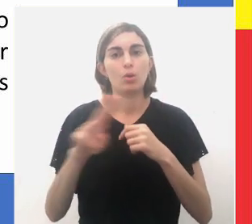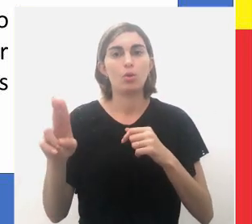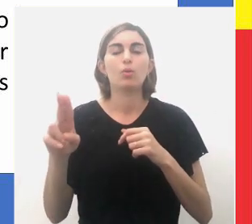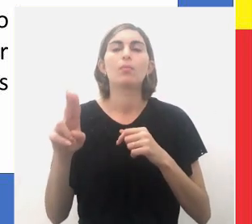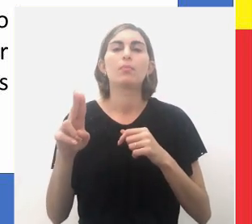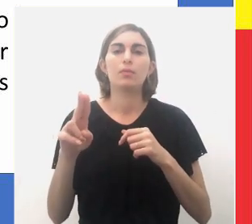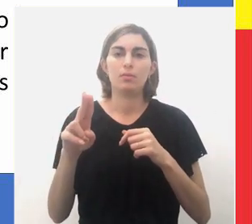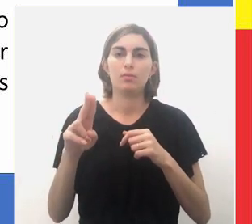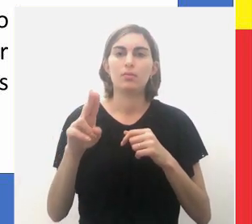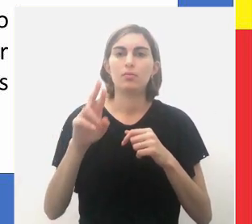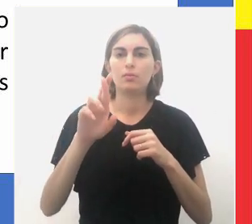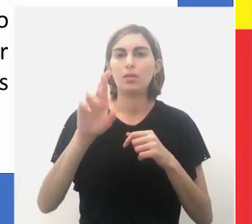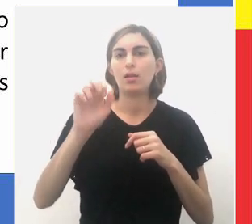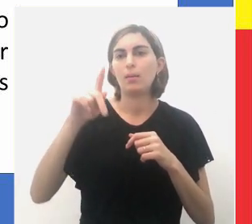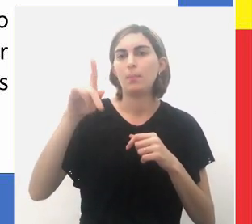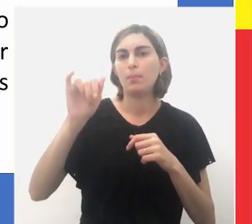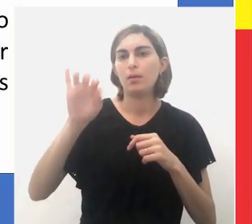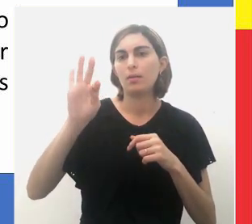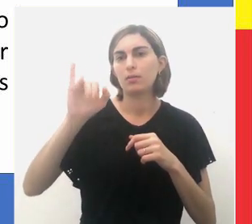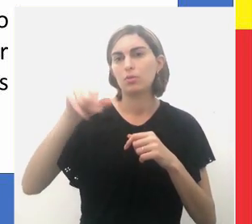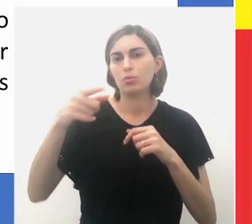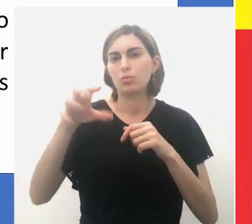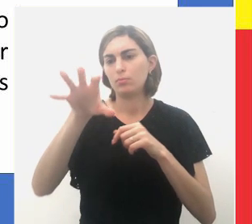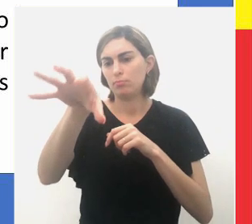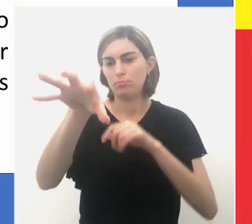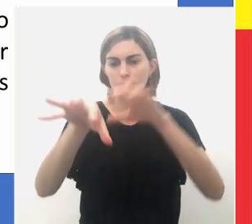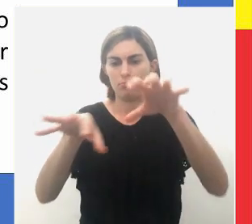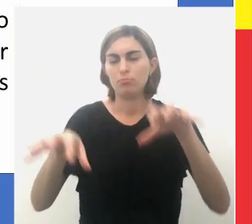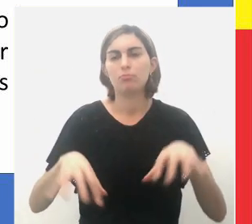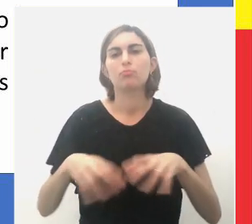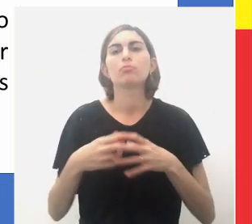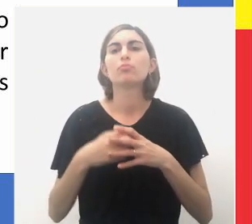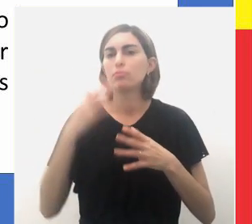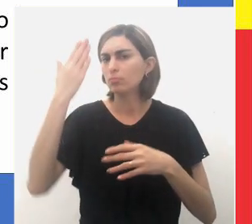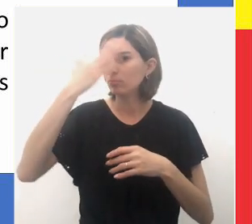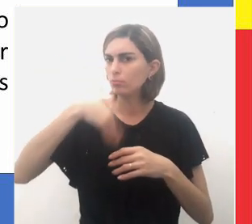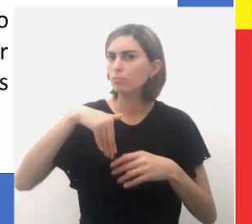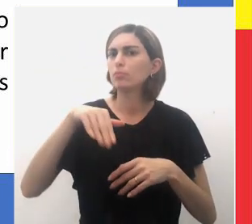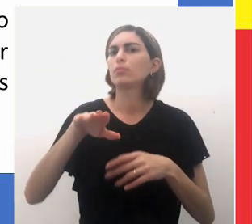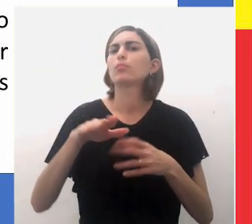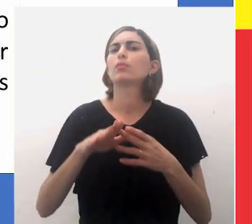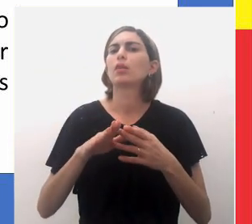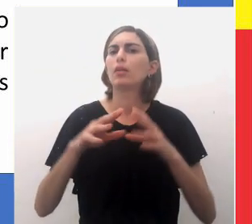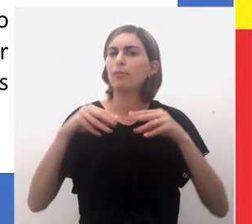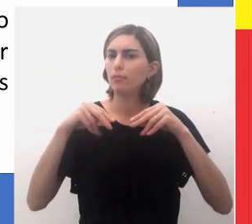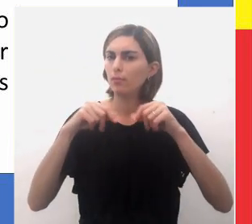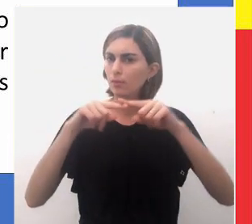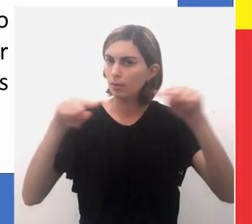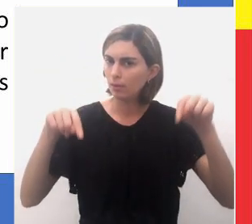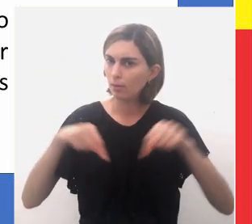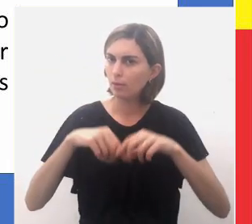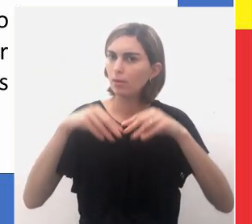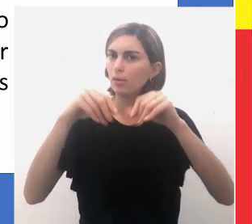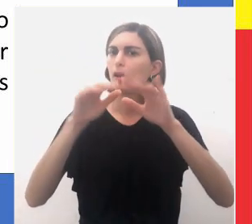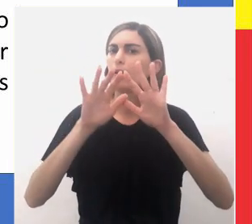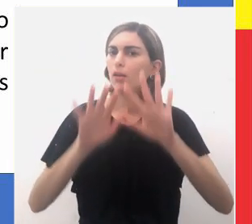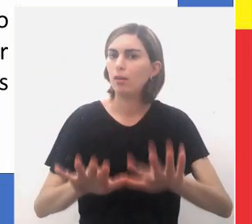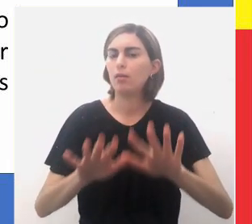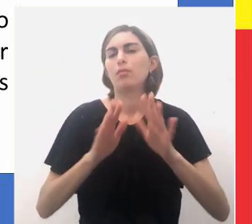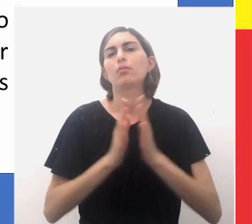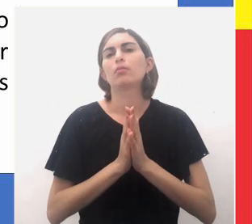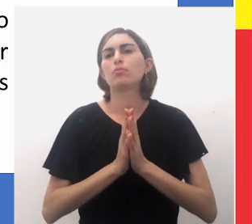denominados repartições. Eram-lhes prometidos terra para